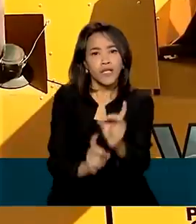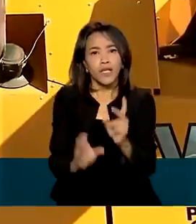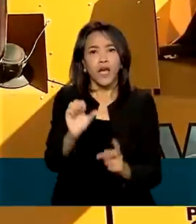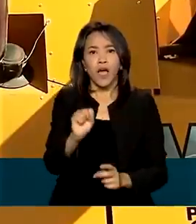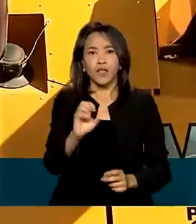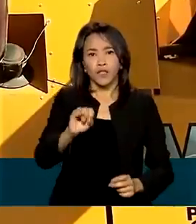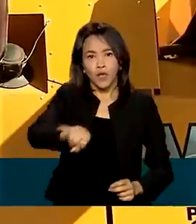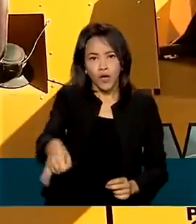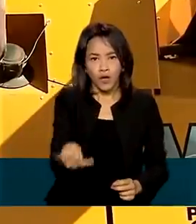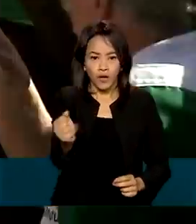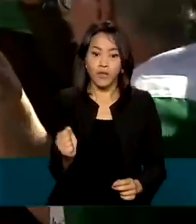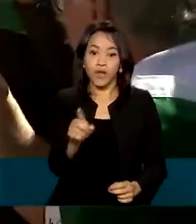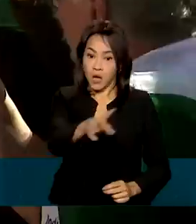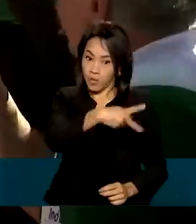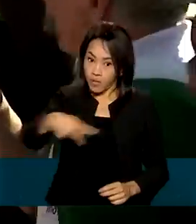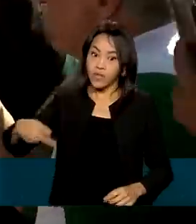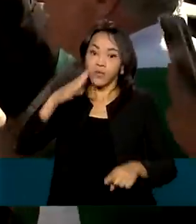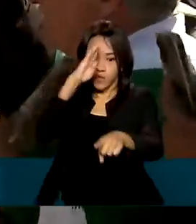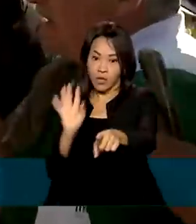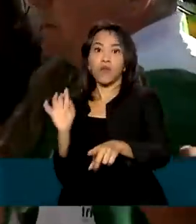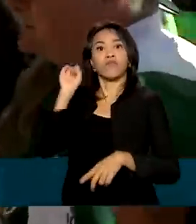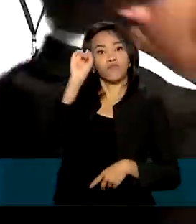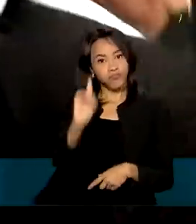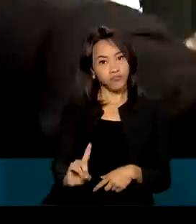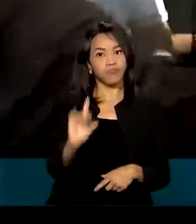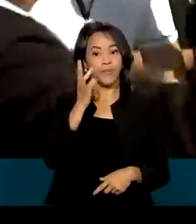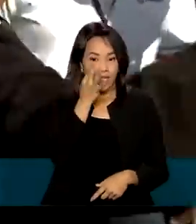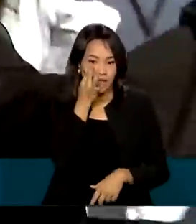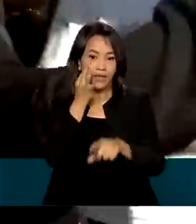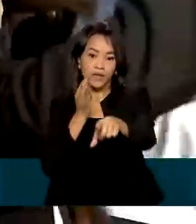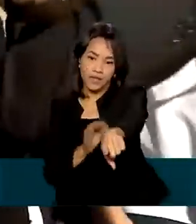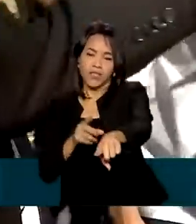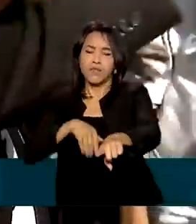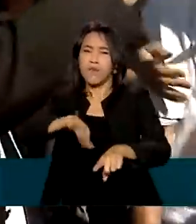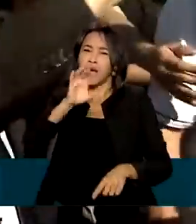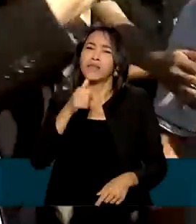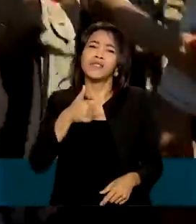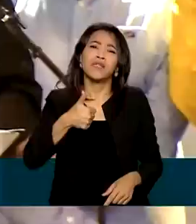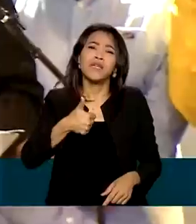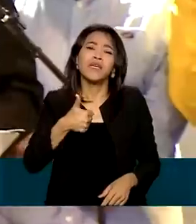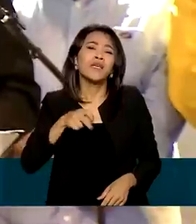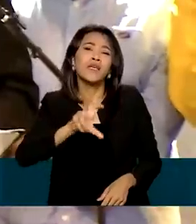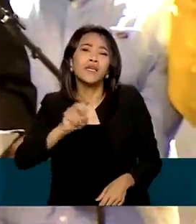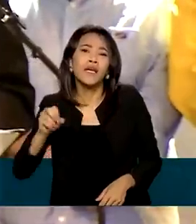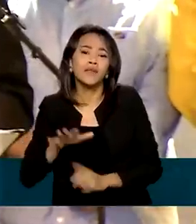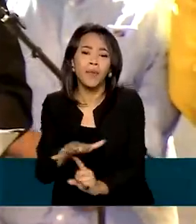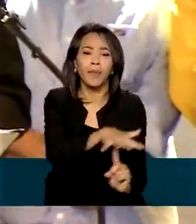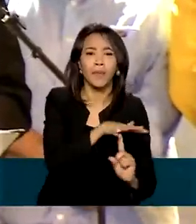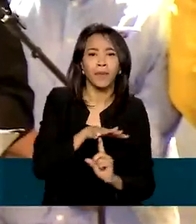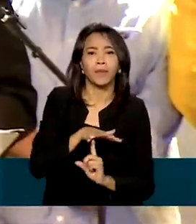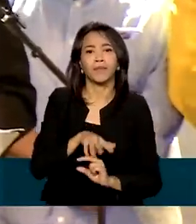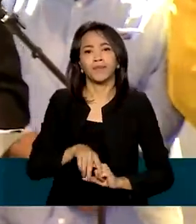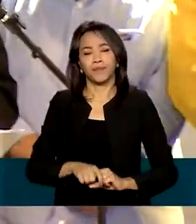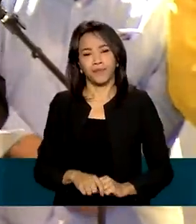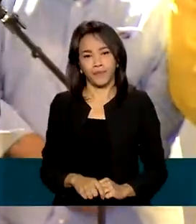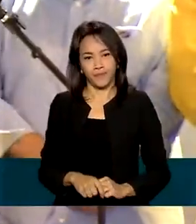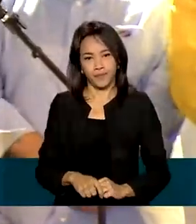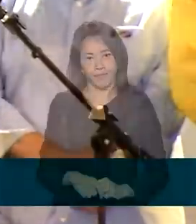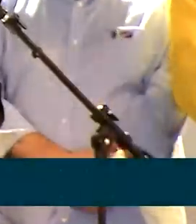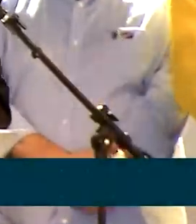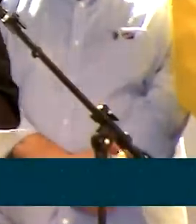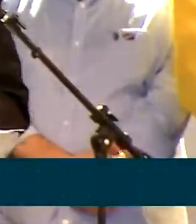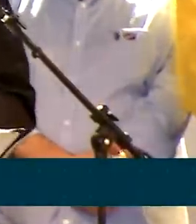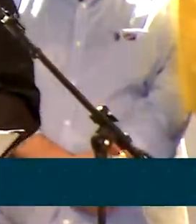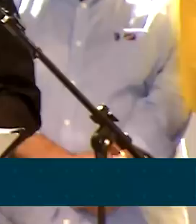O presidente Jair Bolsonaro esteve no espaço, que conta com mais de 500 expositores. Uma exposição de voluntários